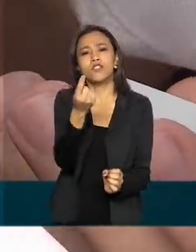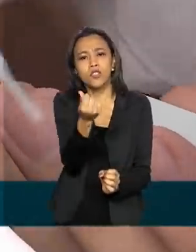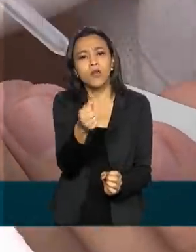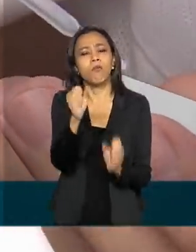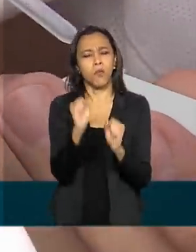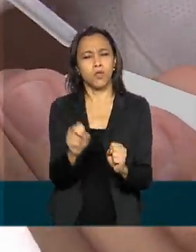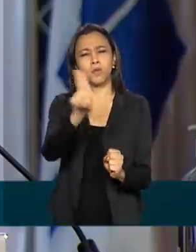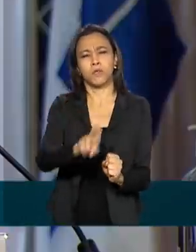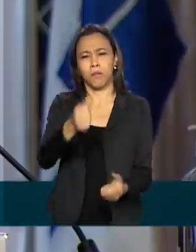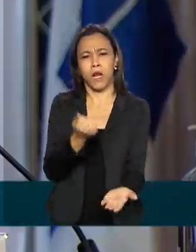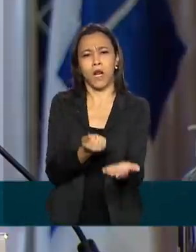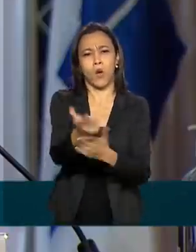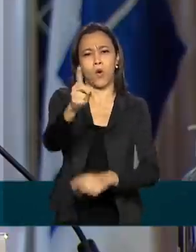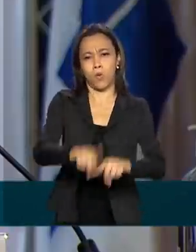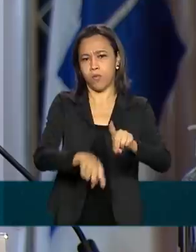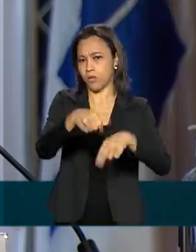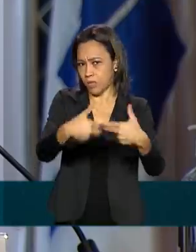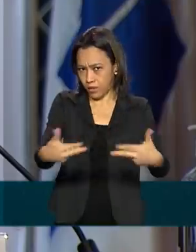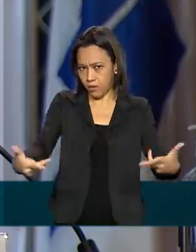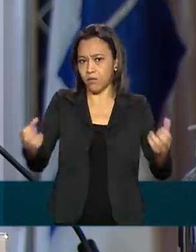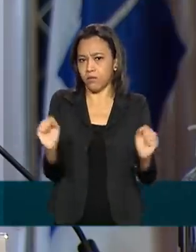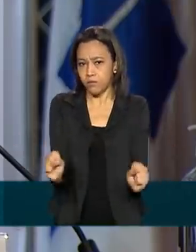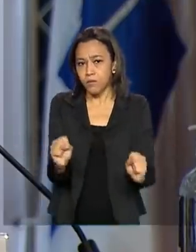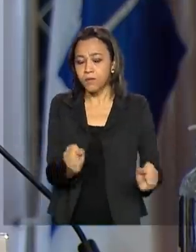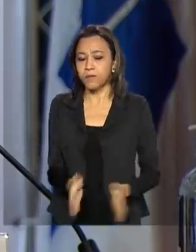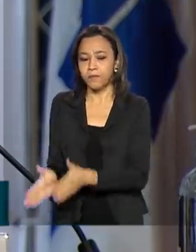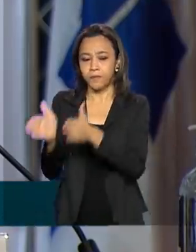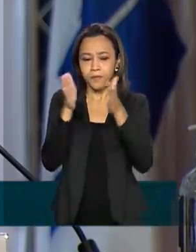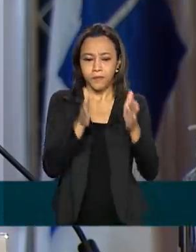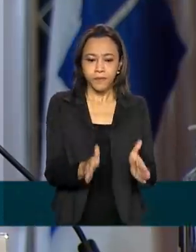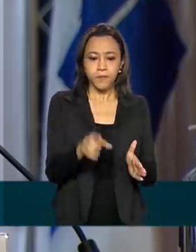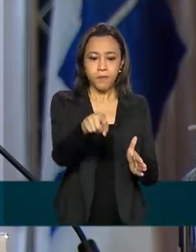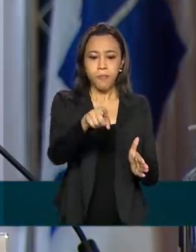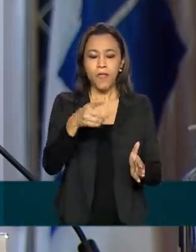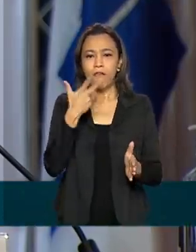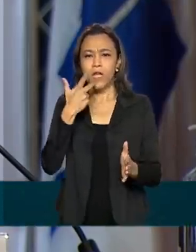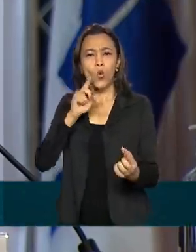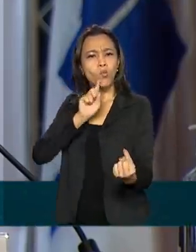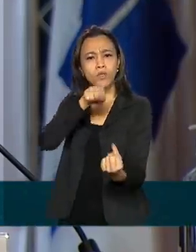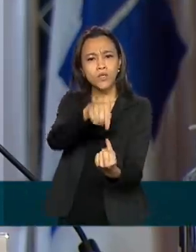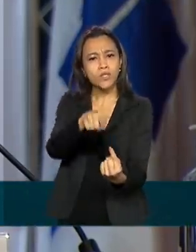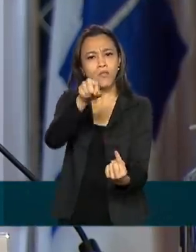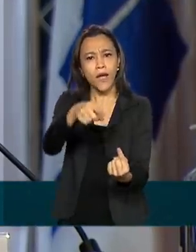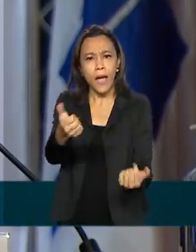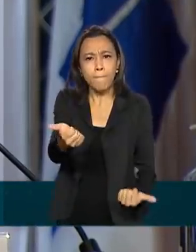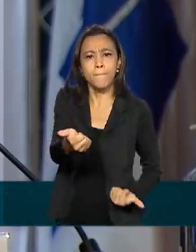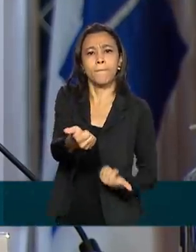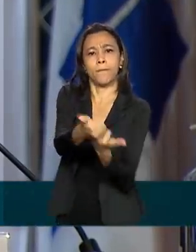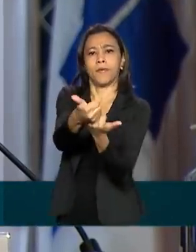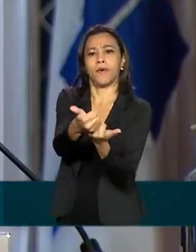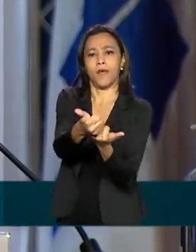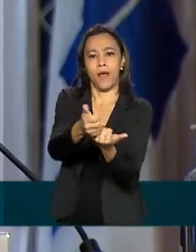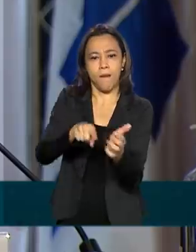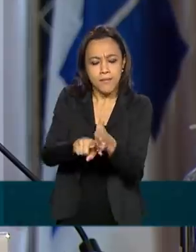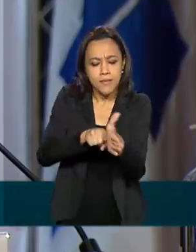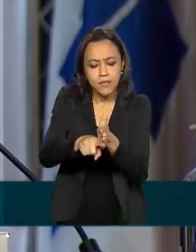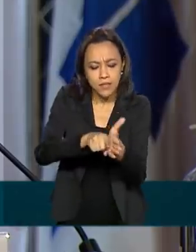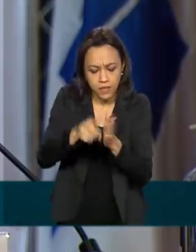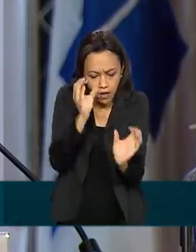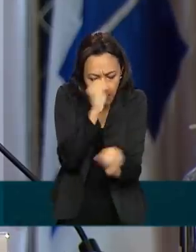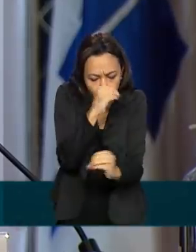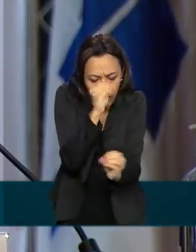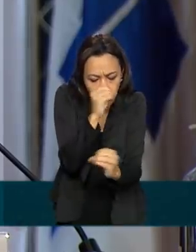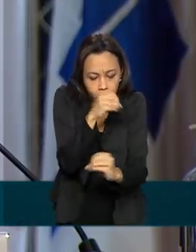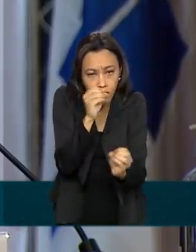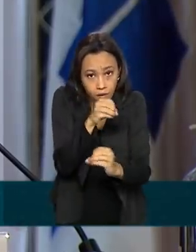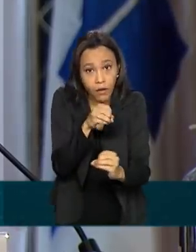equipamentos. Além, obviamente, de fortalecer a estrutura laboratorial para a resposta da pandemia, ele